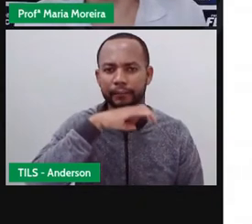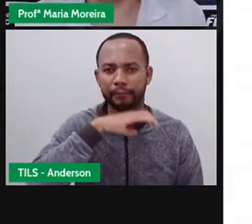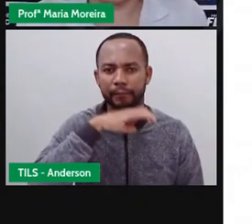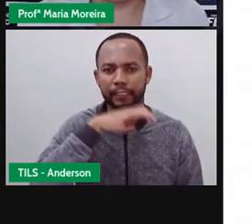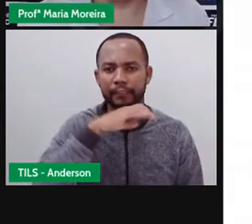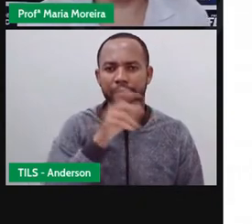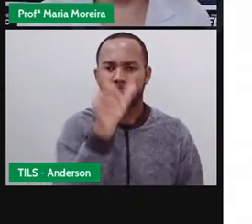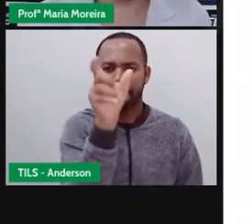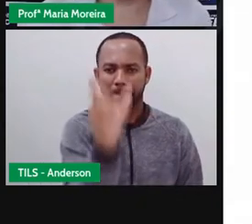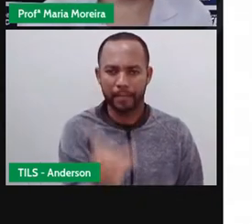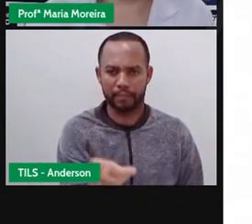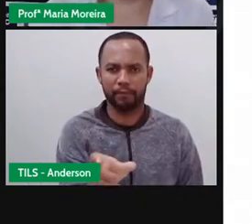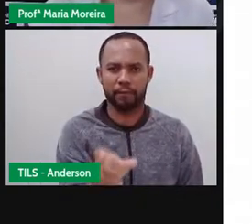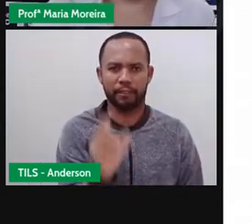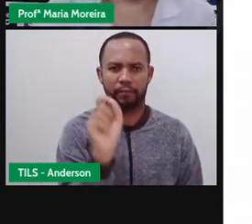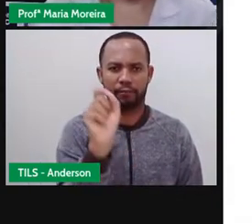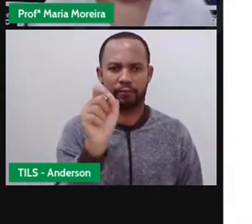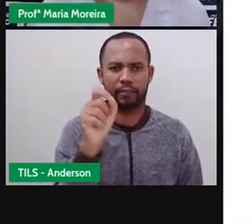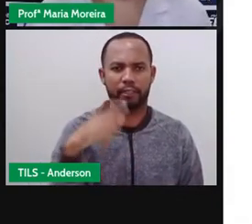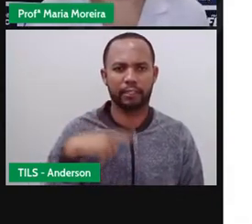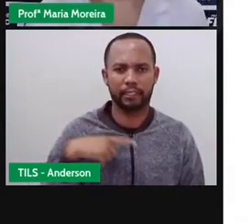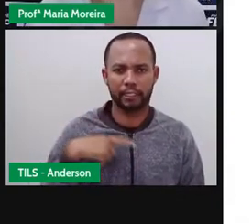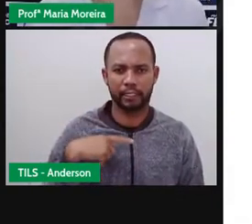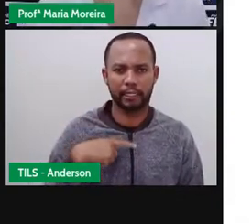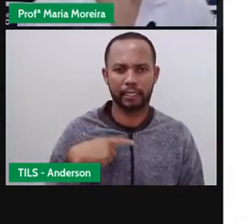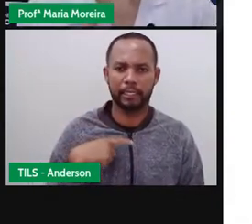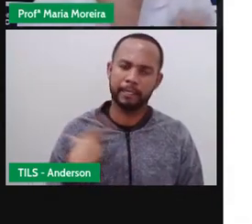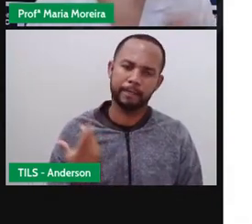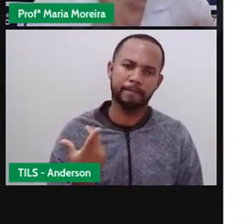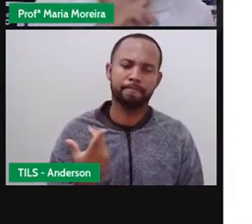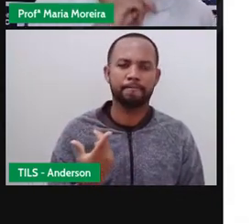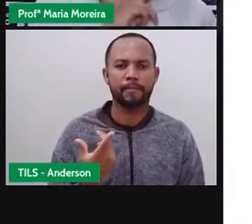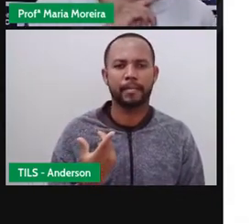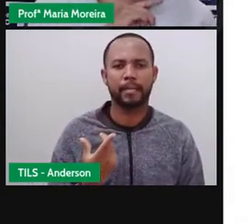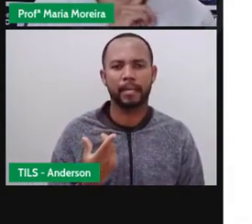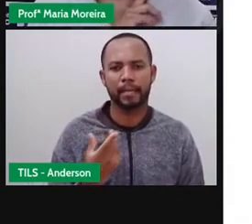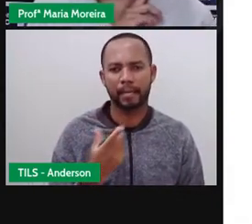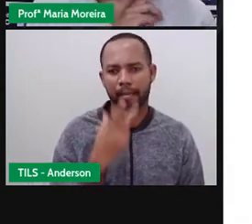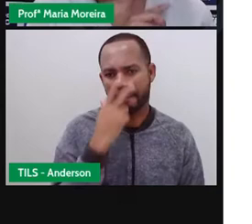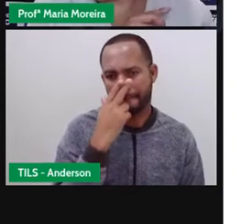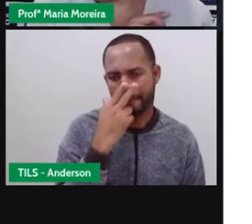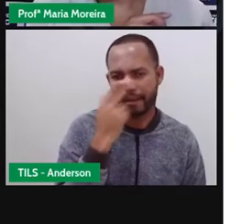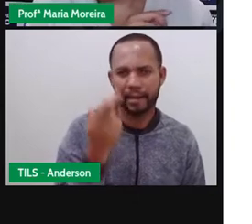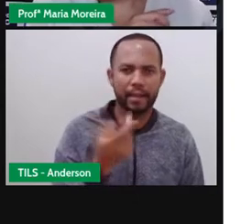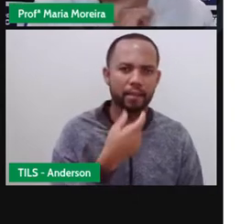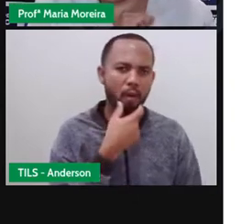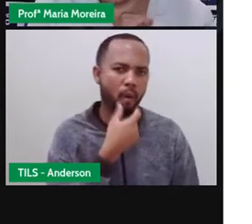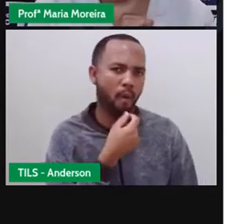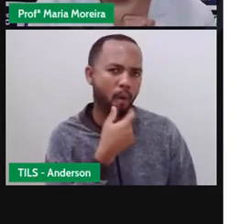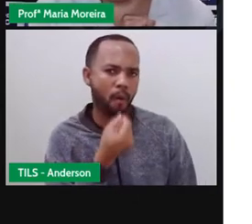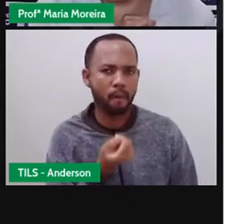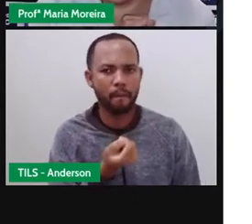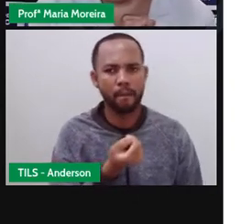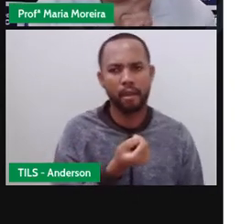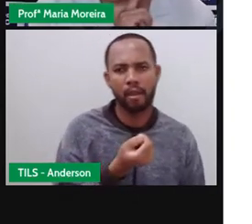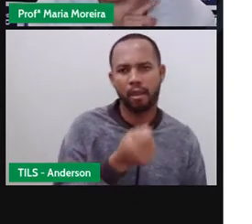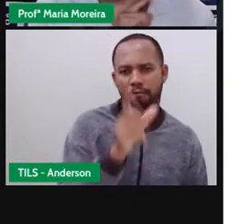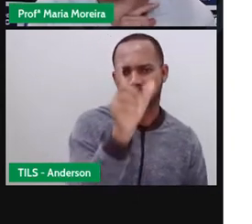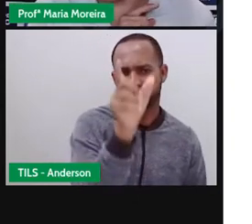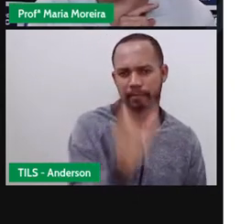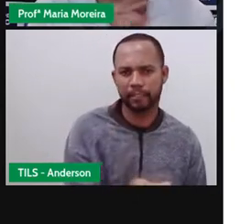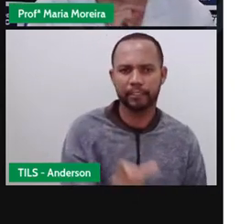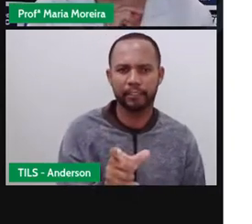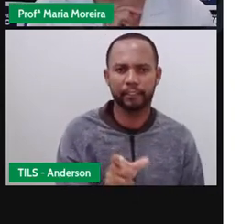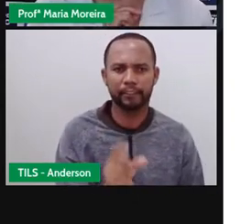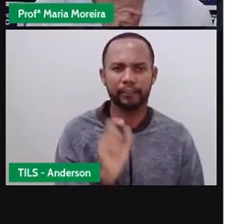personagens e eles vão possuir características humanas. Lembra quando a Pró estava falando aqui agora, lá na capa do material, lá na